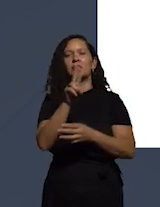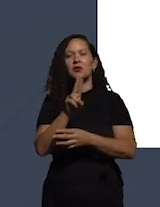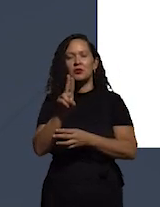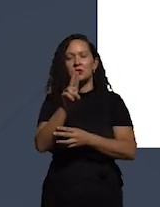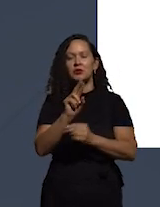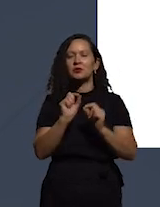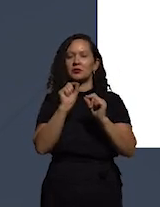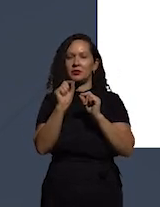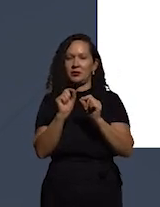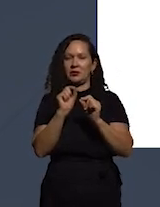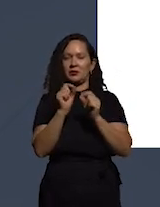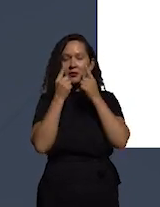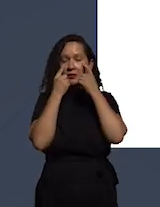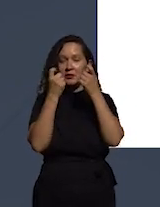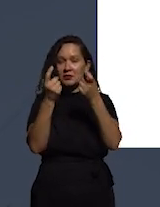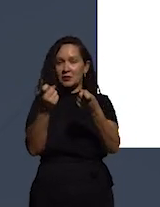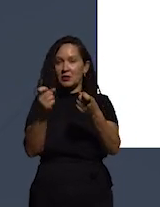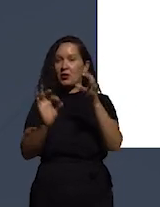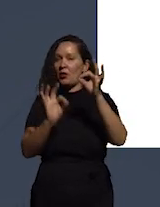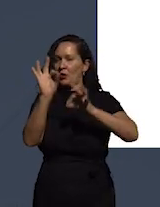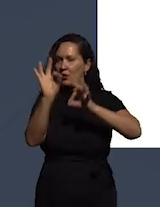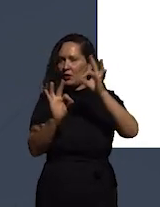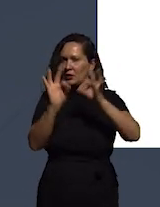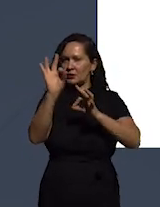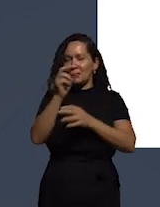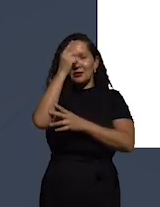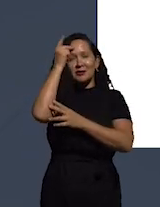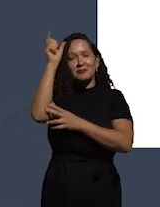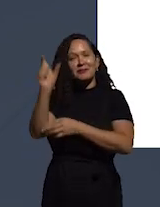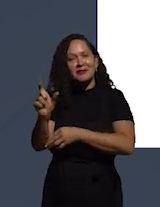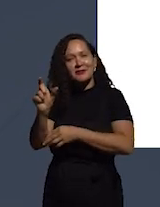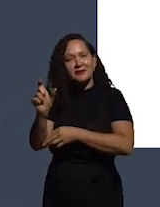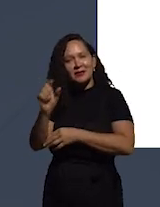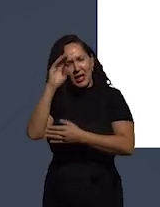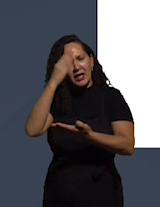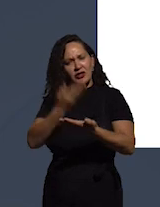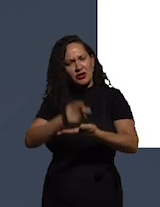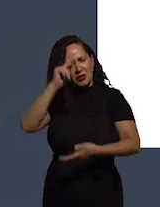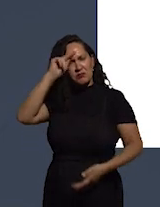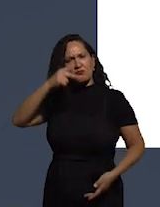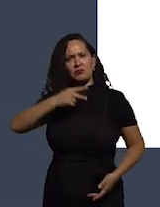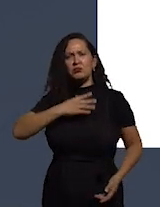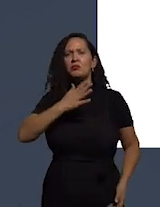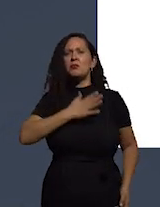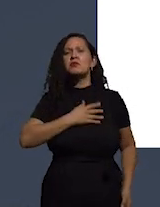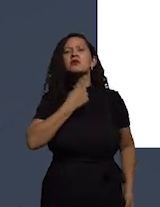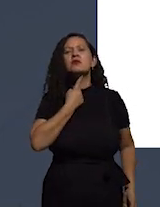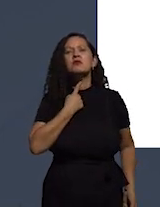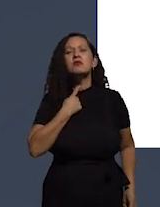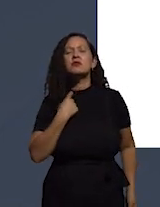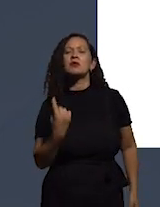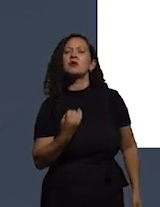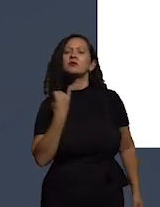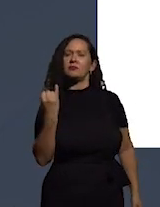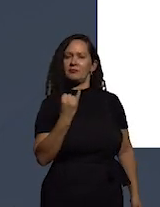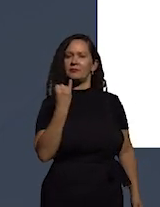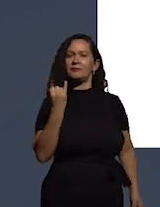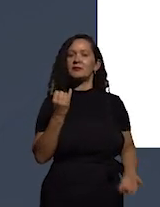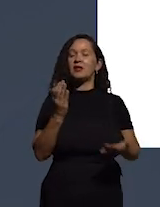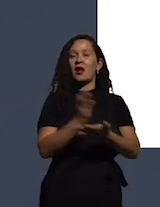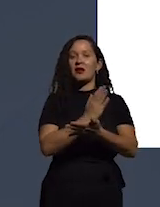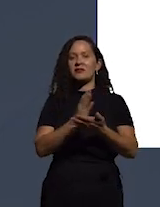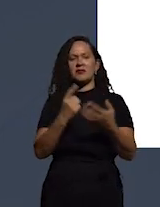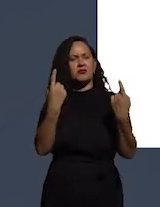interesses organizados das pessoas em defender os seus interesses eles às vezes se